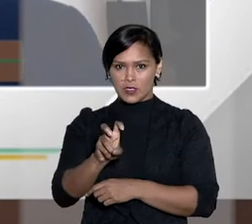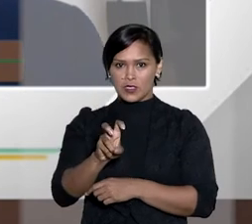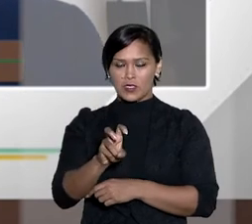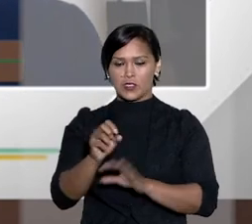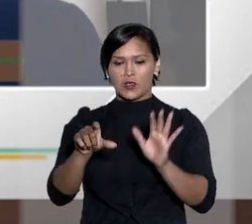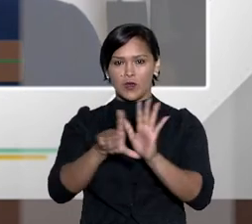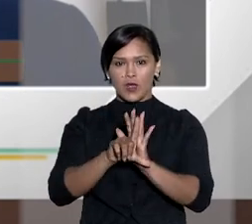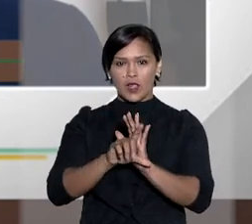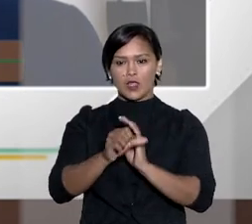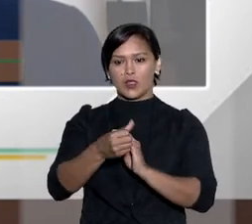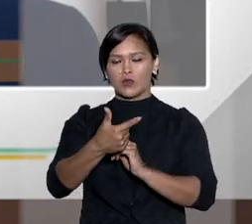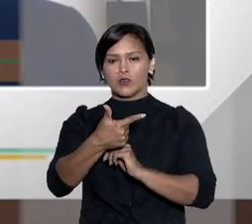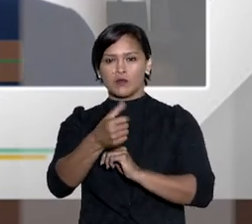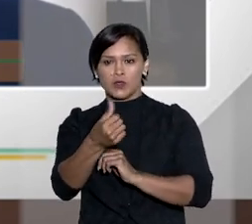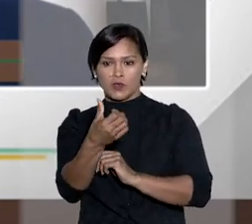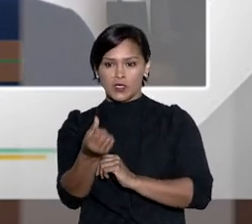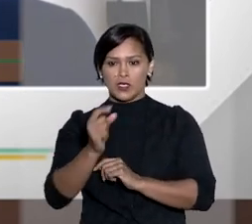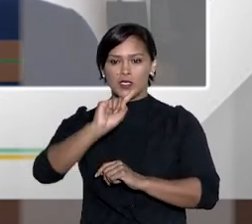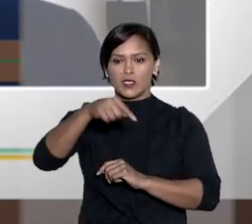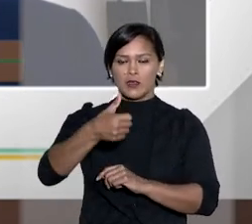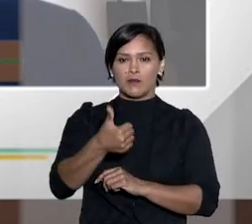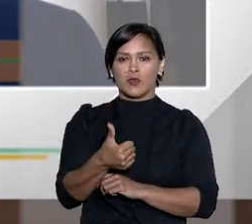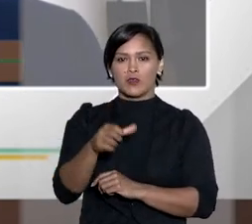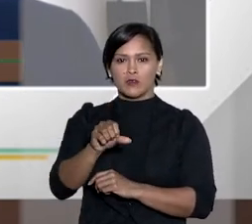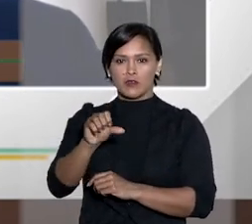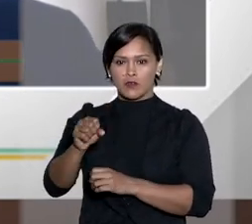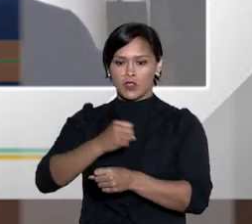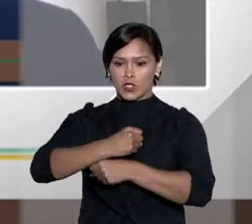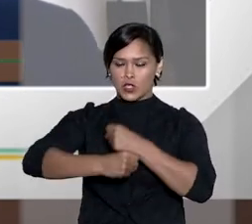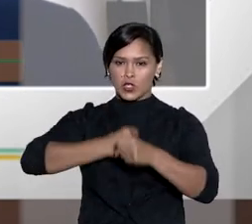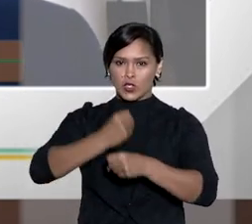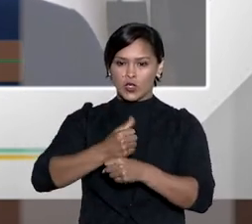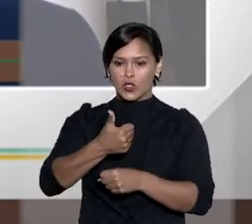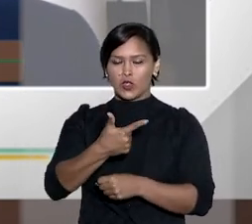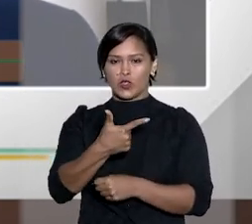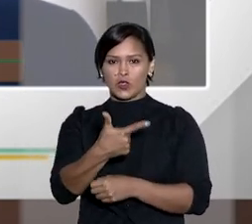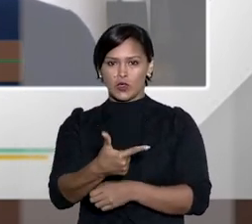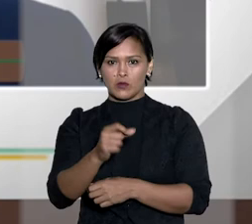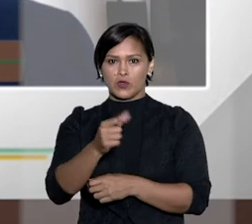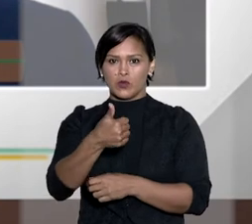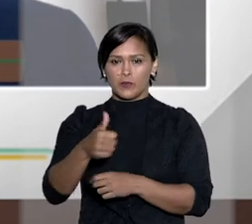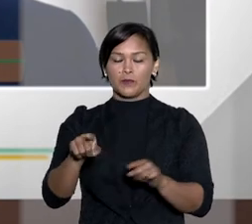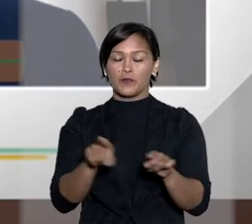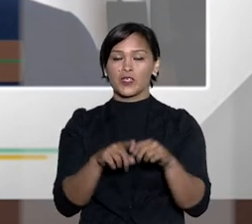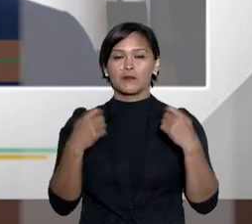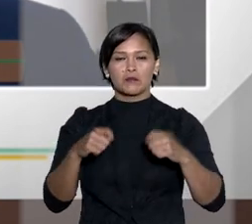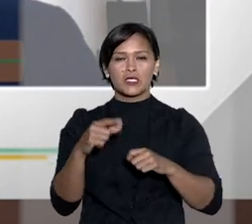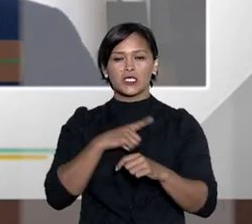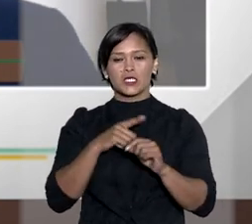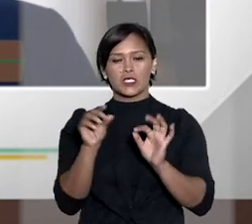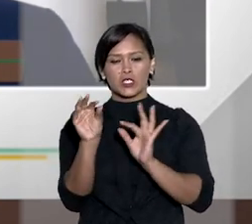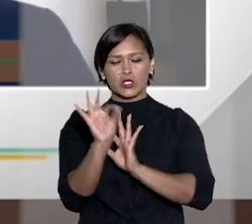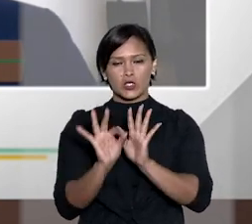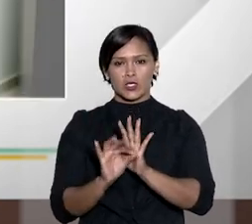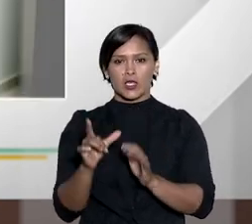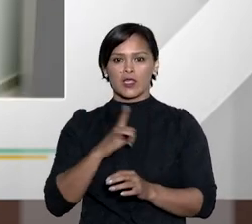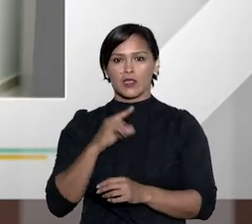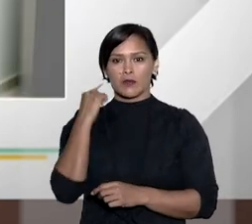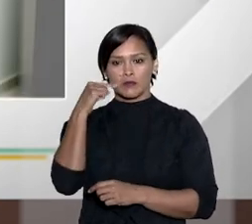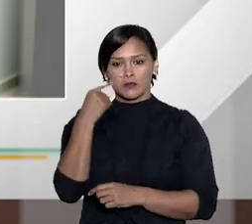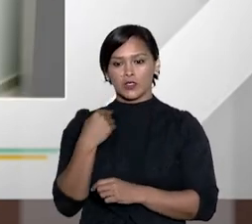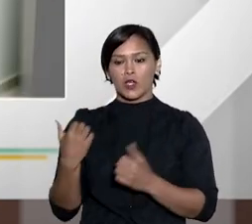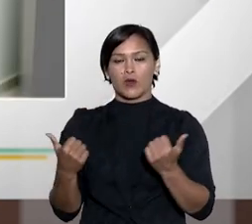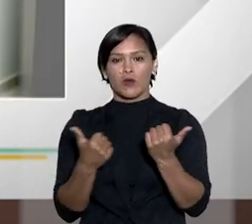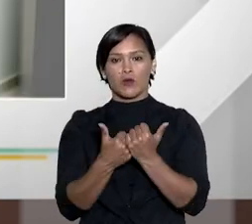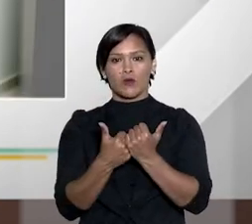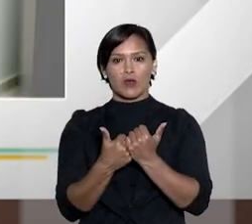após 1995 uma em 2006 a outra de 1999 e a outra de 2000 e